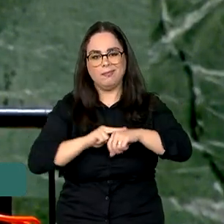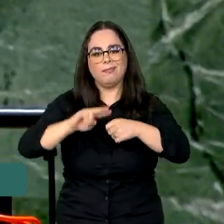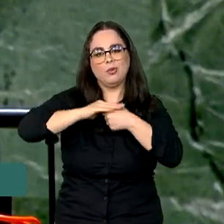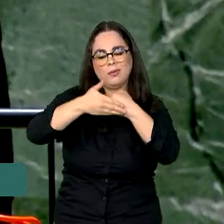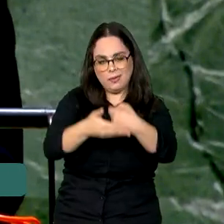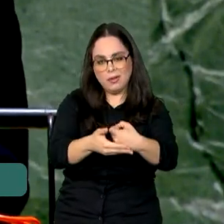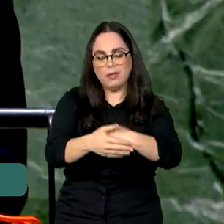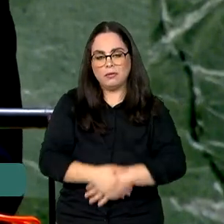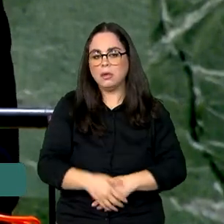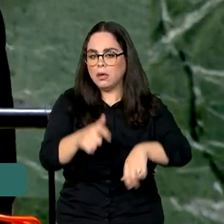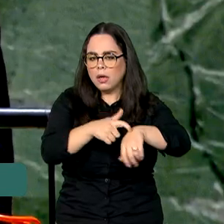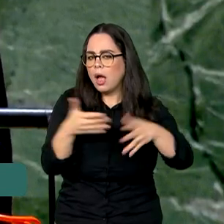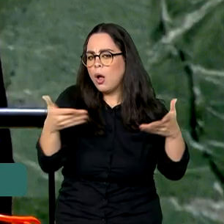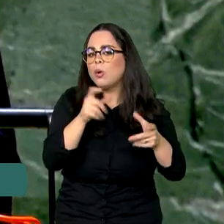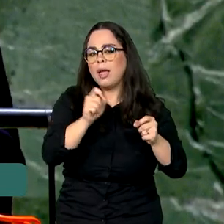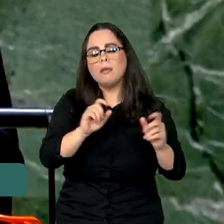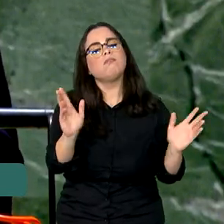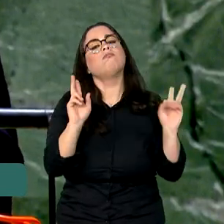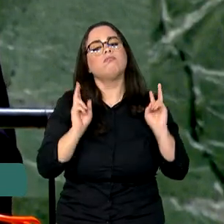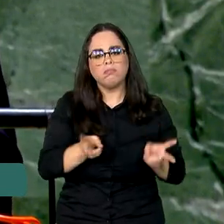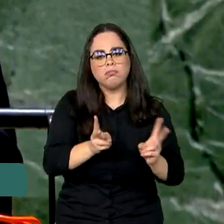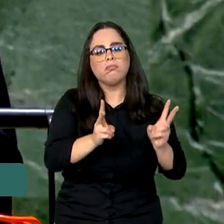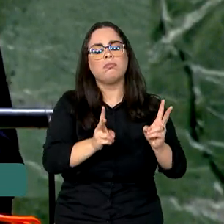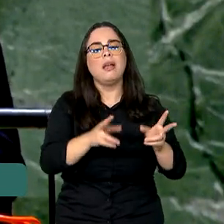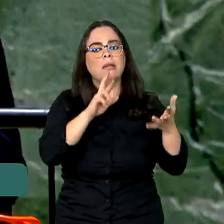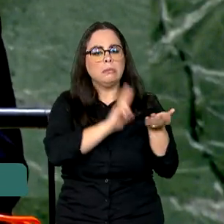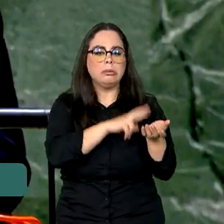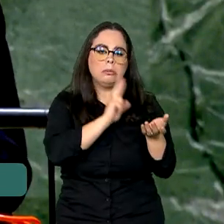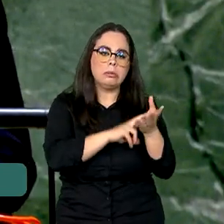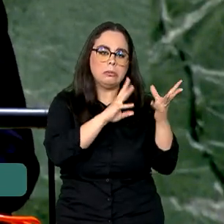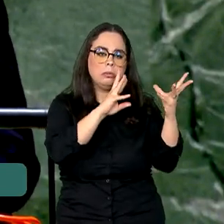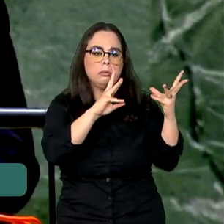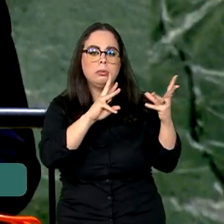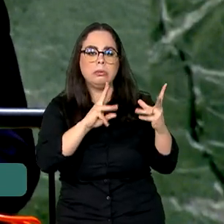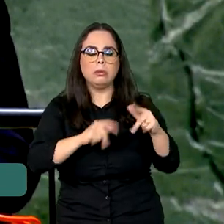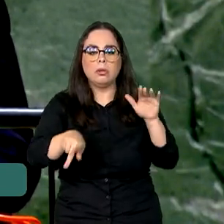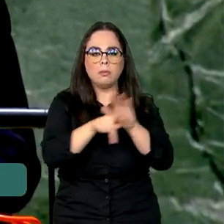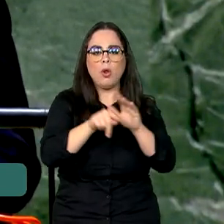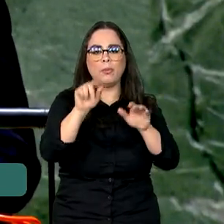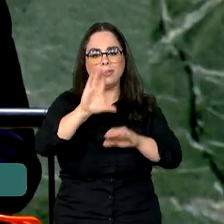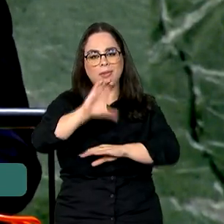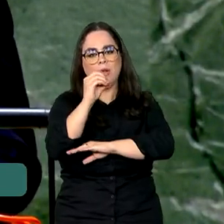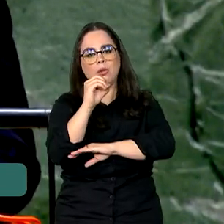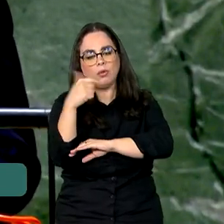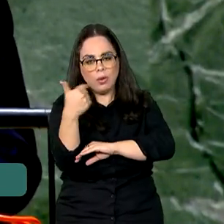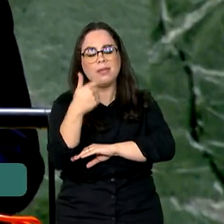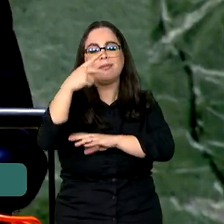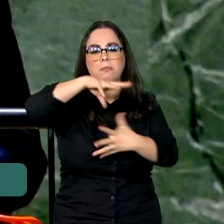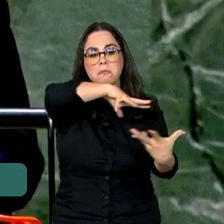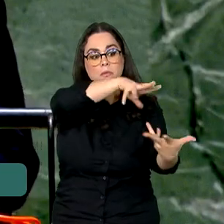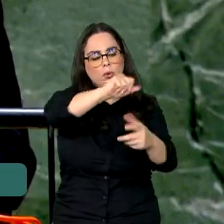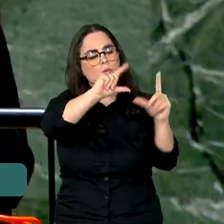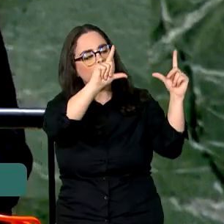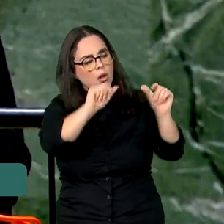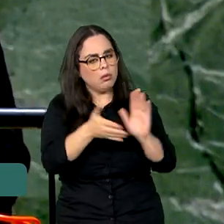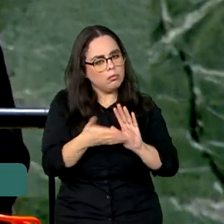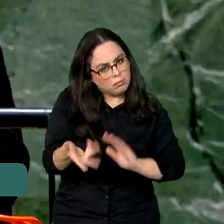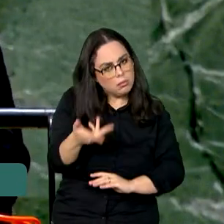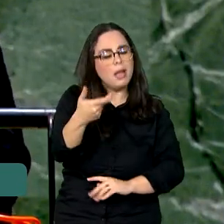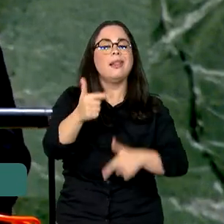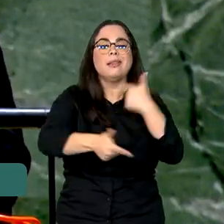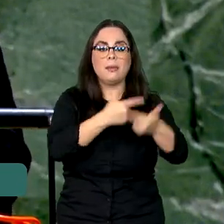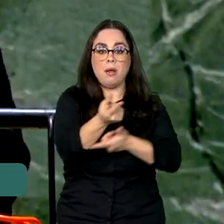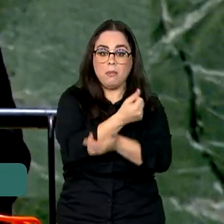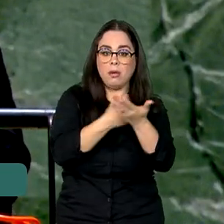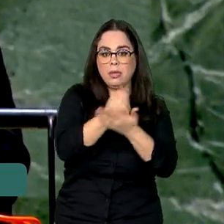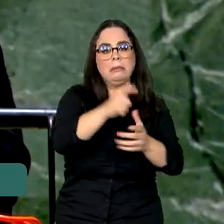de enfrentar o debate sobre o ritmo lento da descarbonização do planeta e trabalhar por uma economia menos